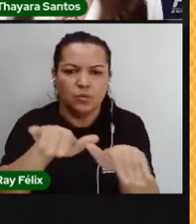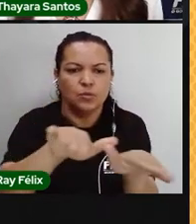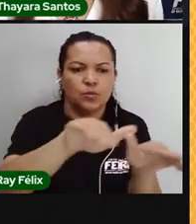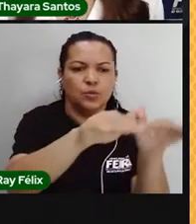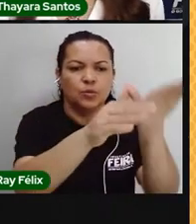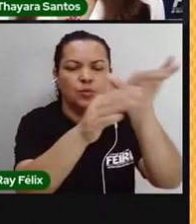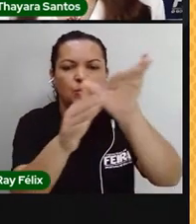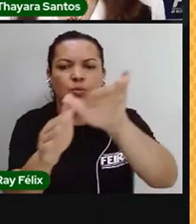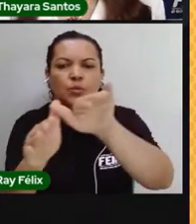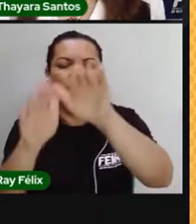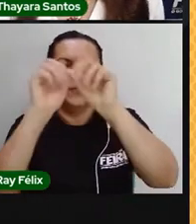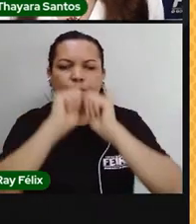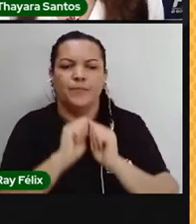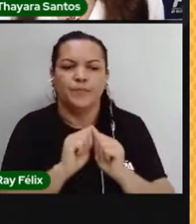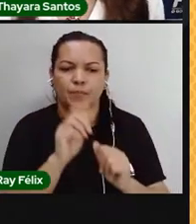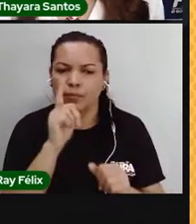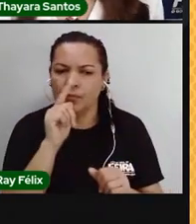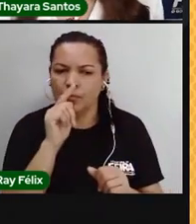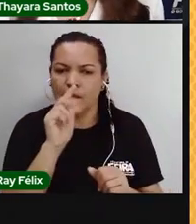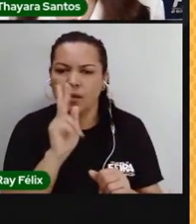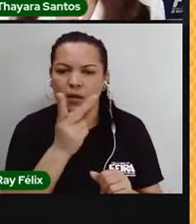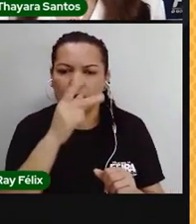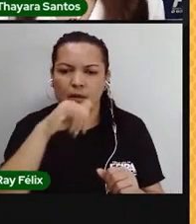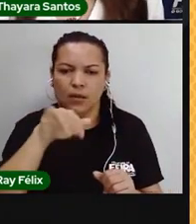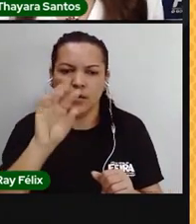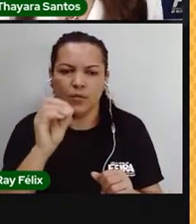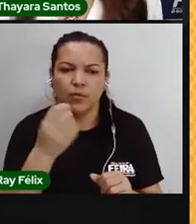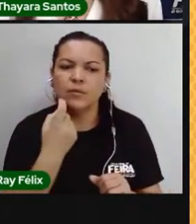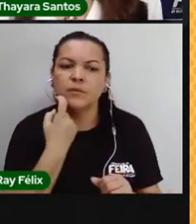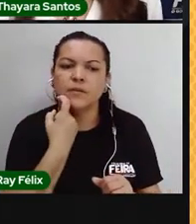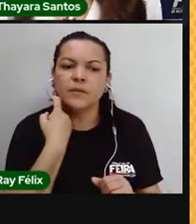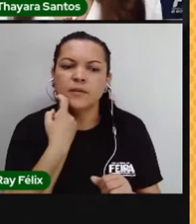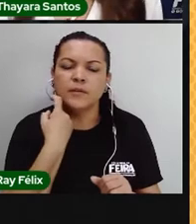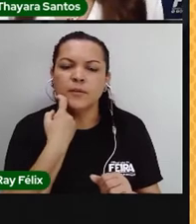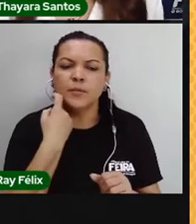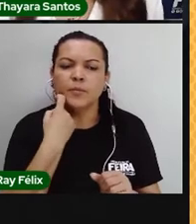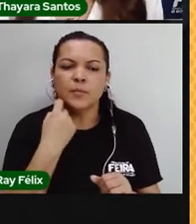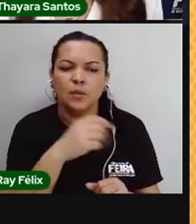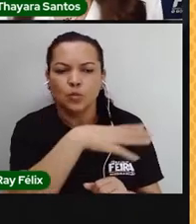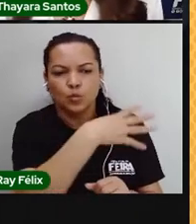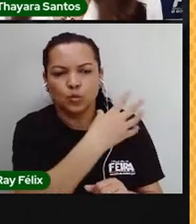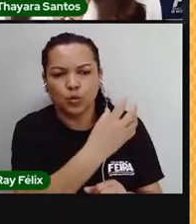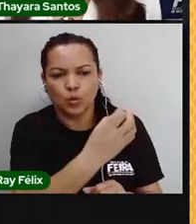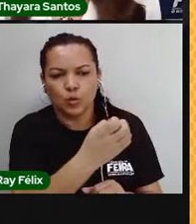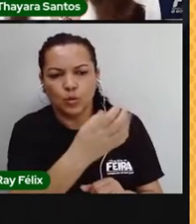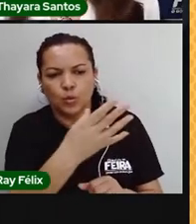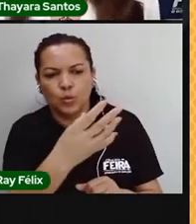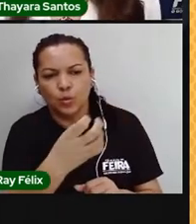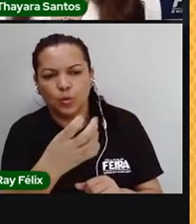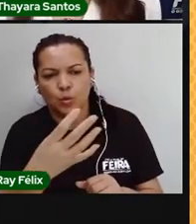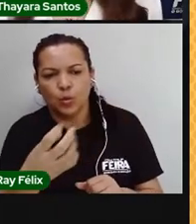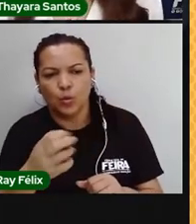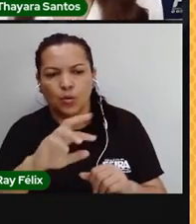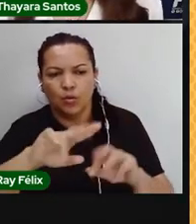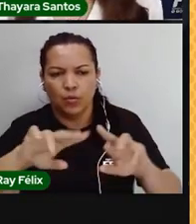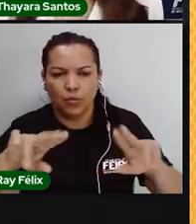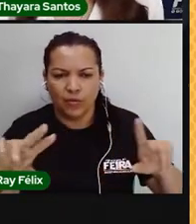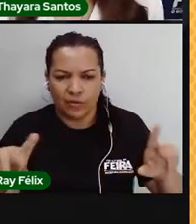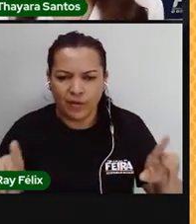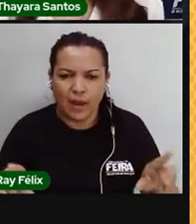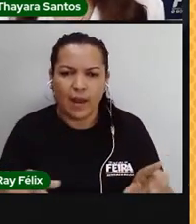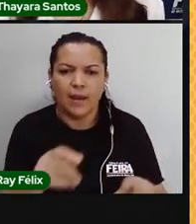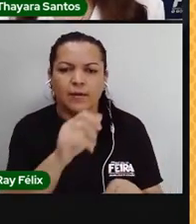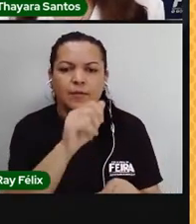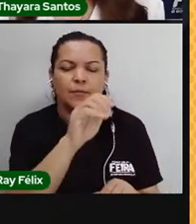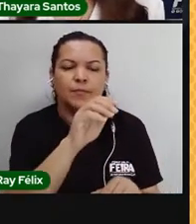a gente tem seres vivos vivendo na água, os peixes, os crustáceos, as algas, e a gente tem seres vivos vivendo aqui na